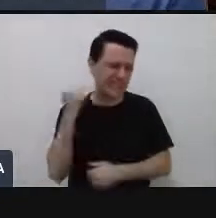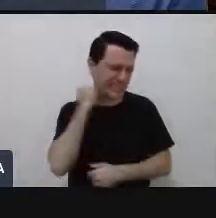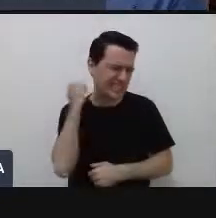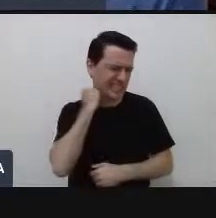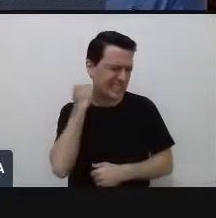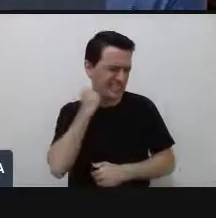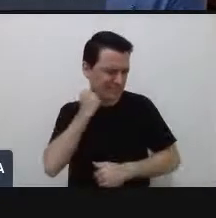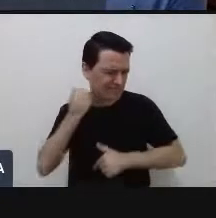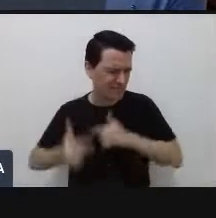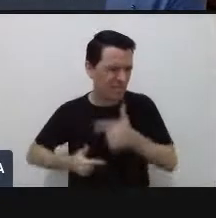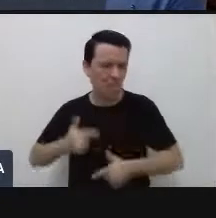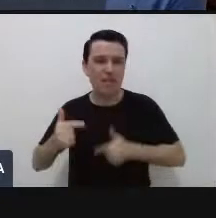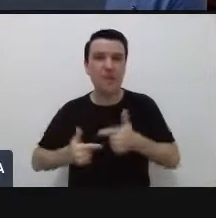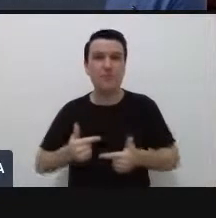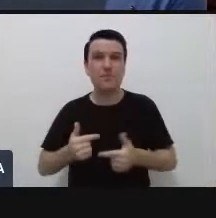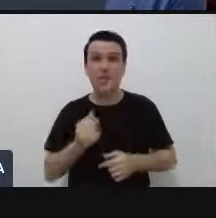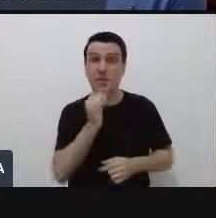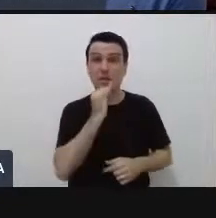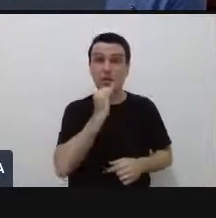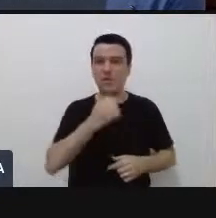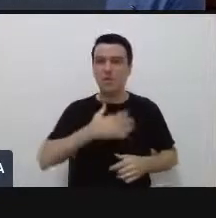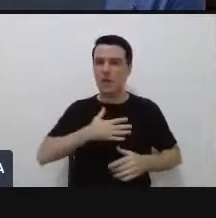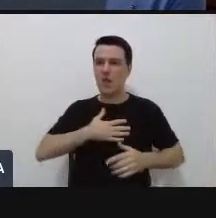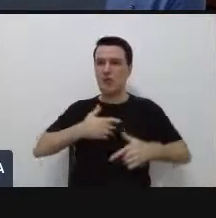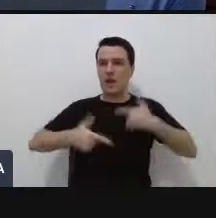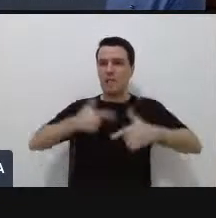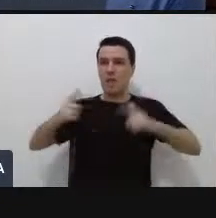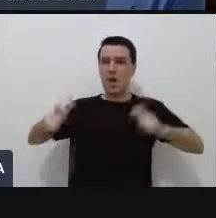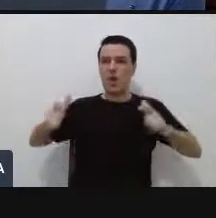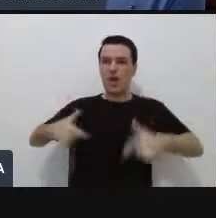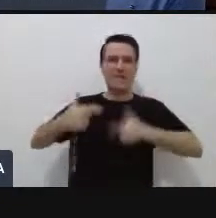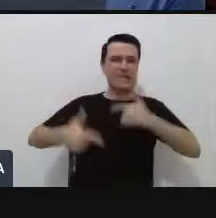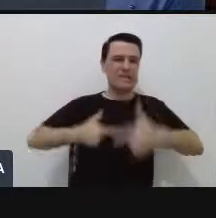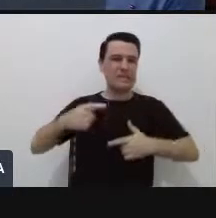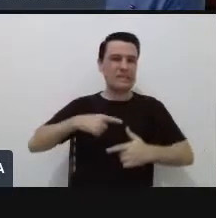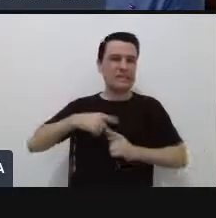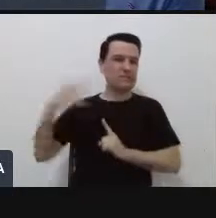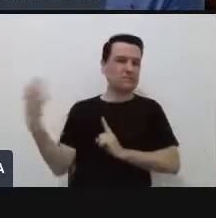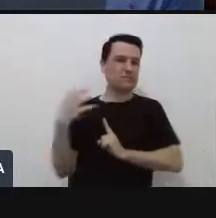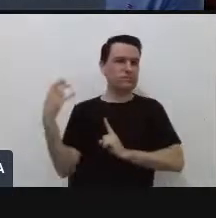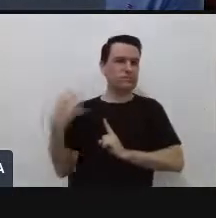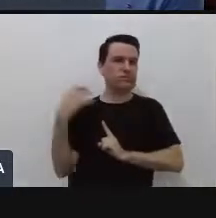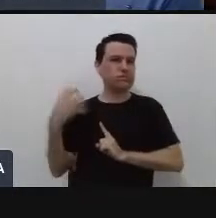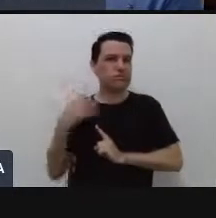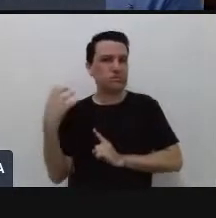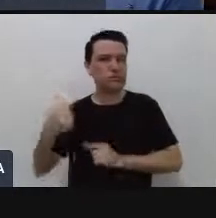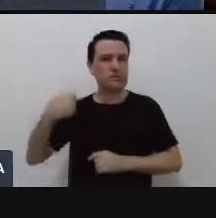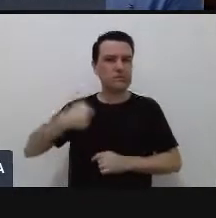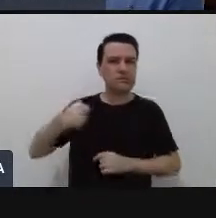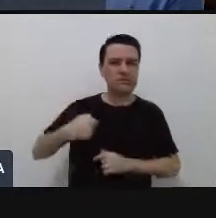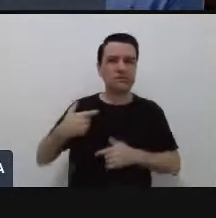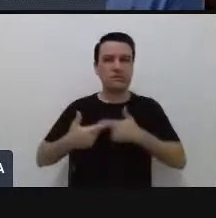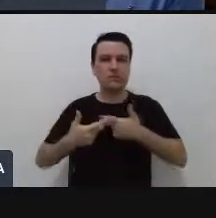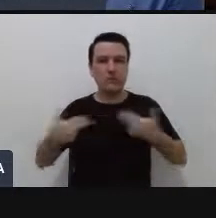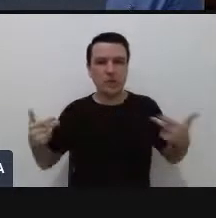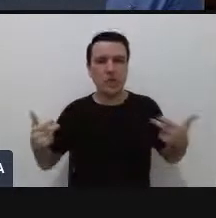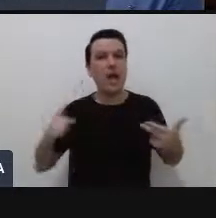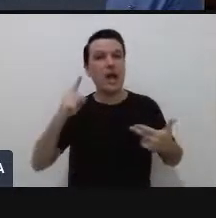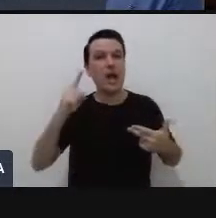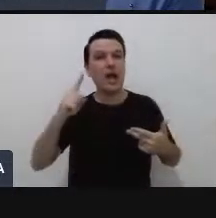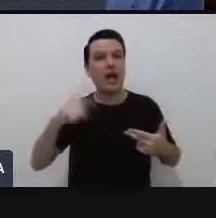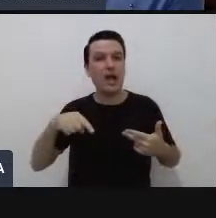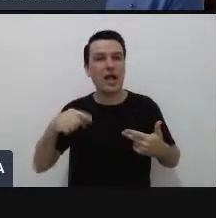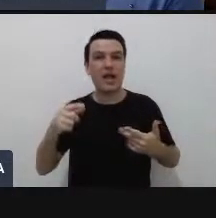Bom, eu estou vivendo em um ambiente sob pressão, isso aqui é um relatório, são dados mundiais, se eu estou em um ambiente só sob pressão,